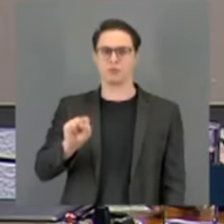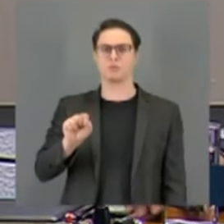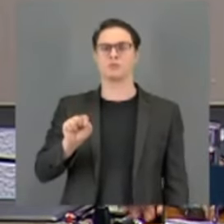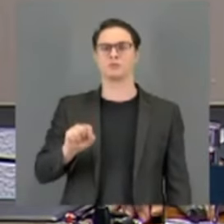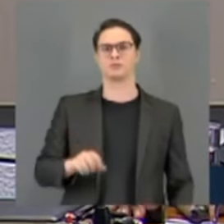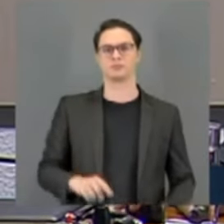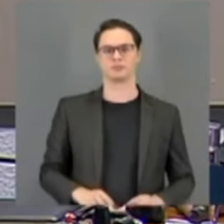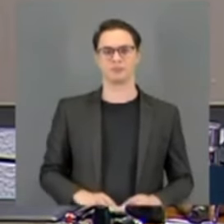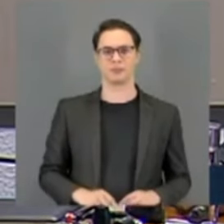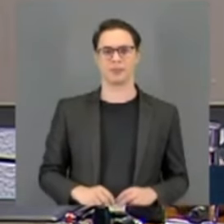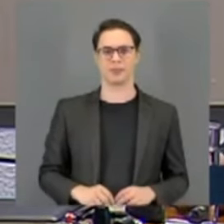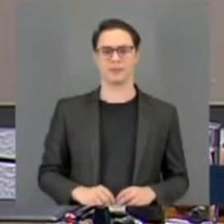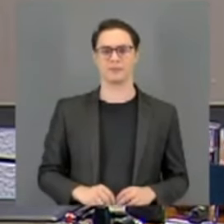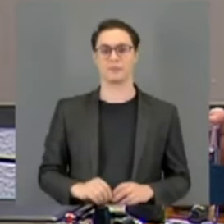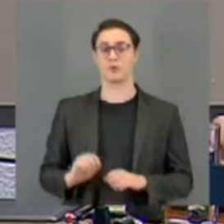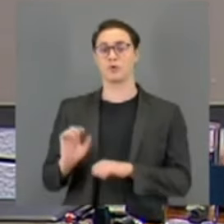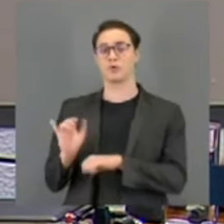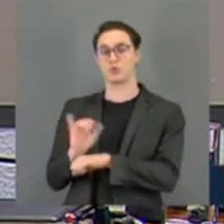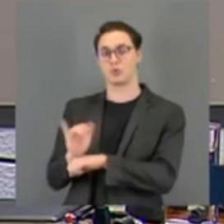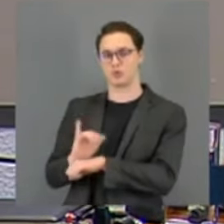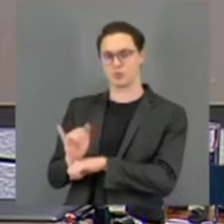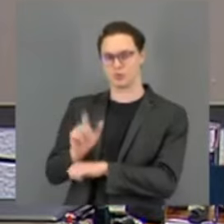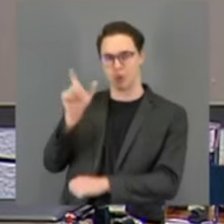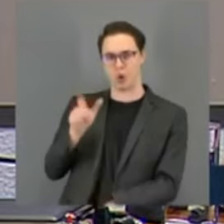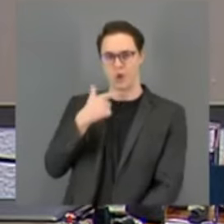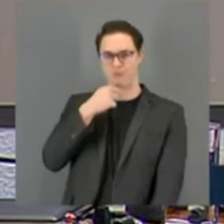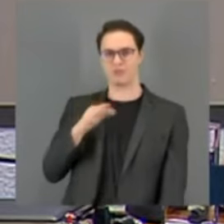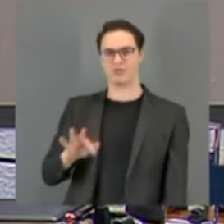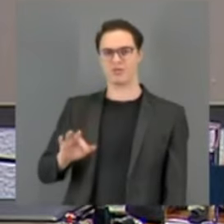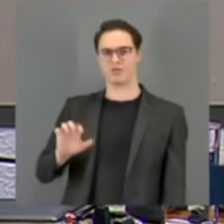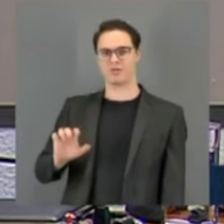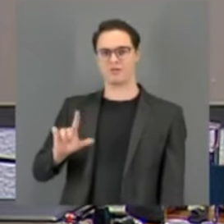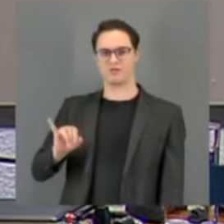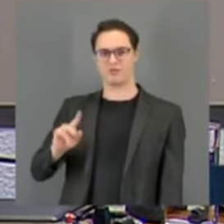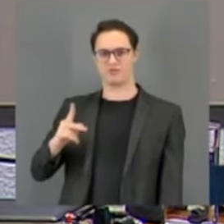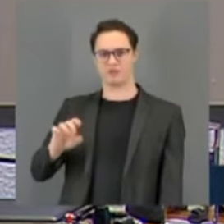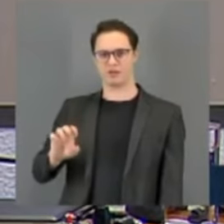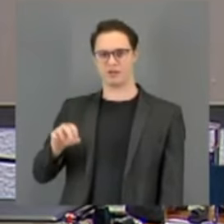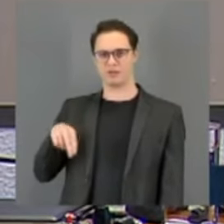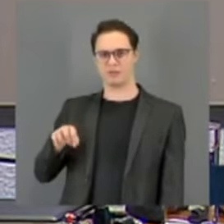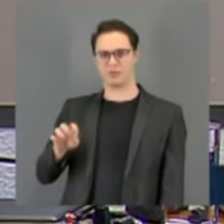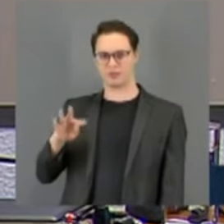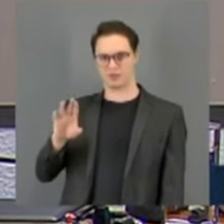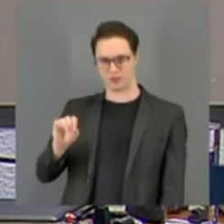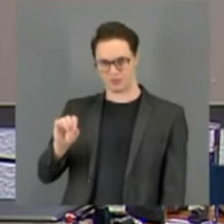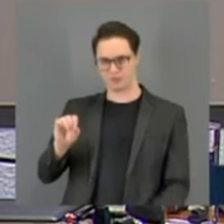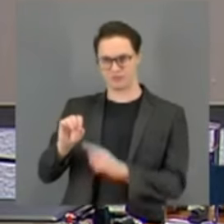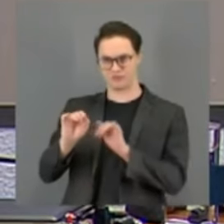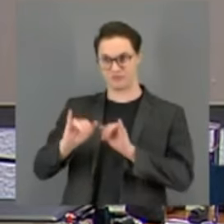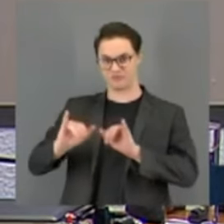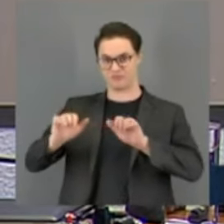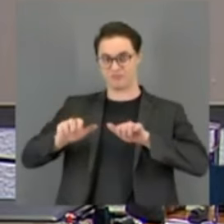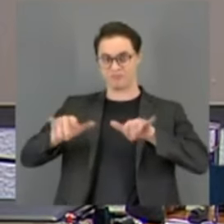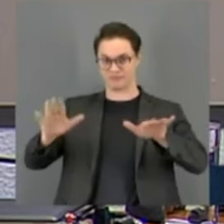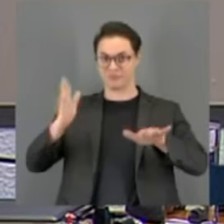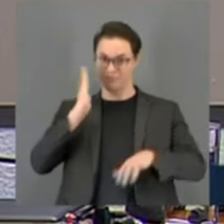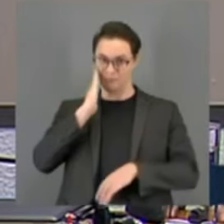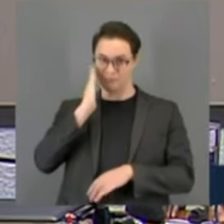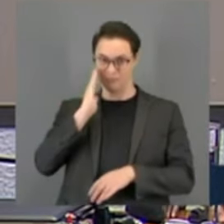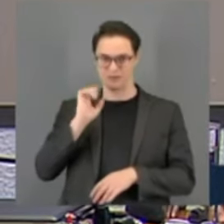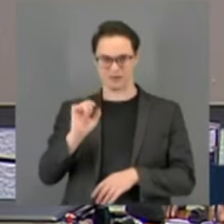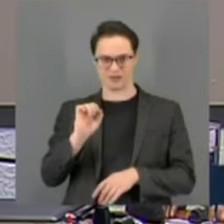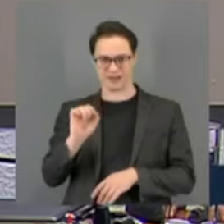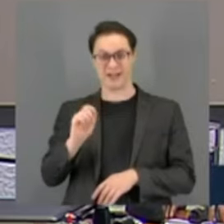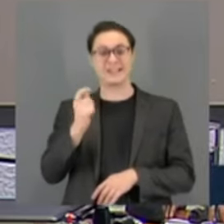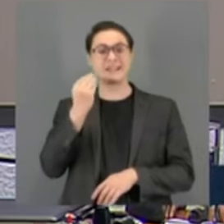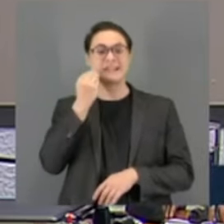é o caso do youtuber Felipe Neto, que embora não envolva medidas judiciais, envolve uma